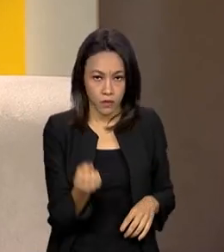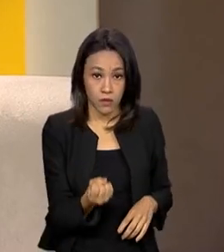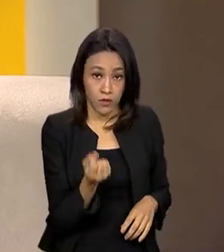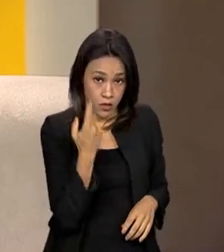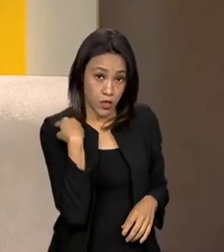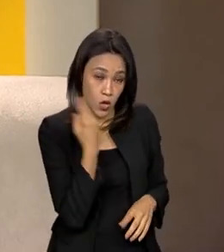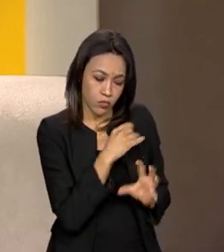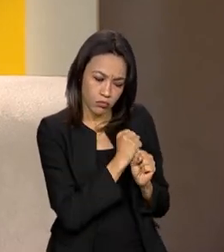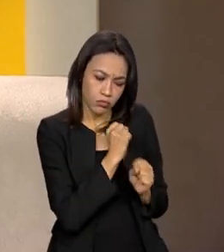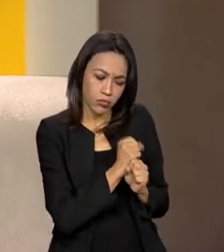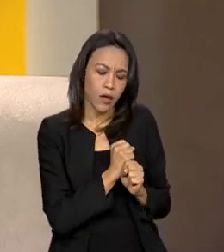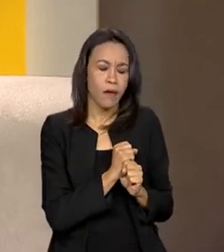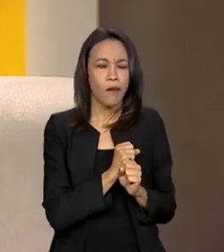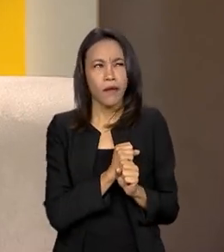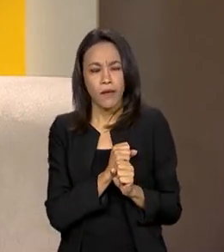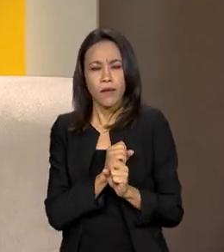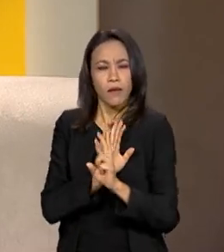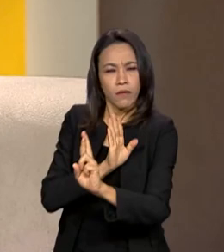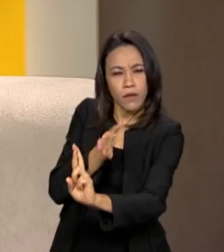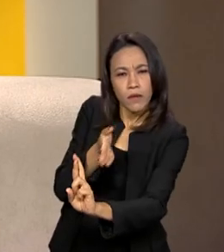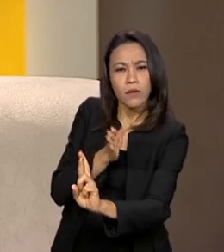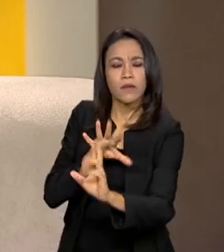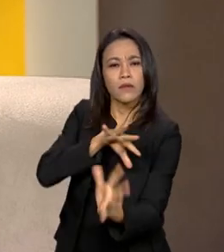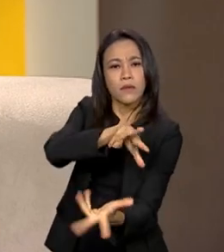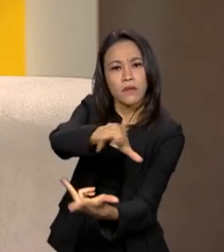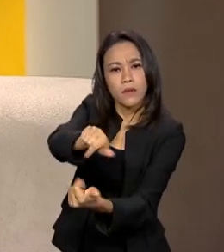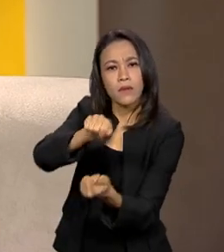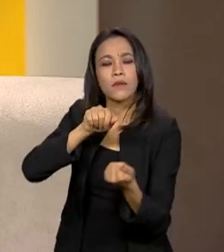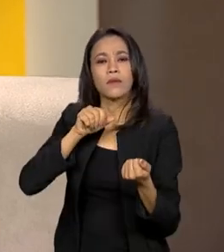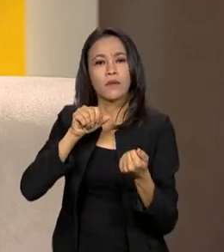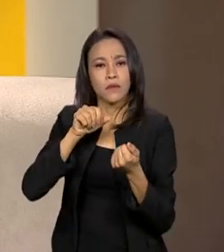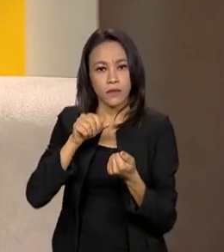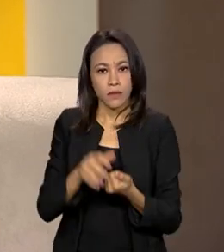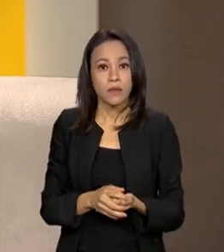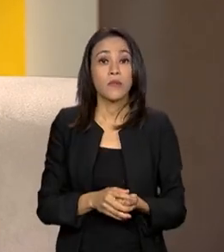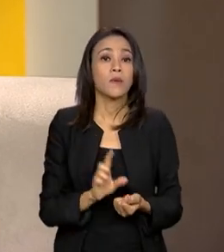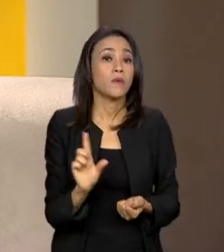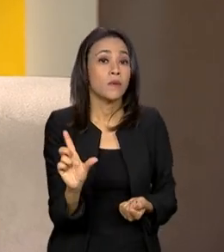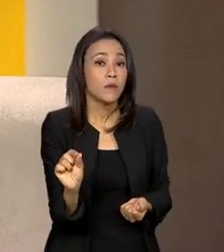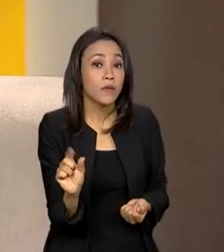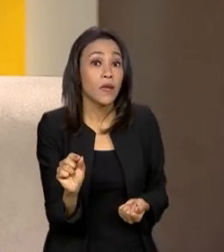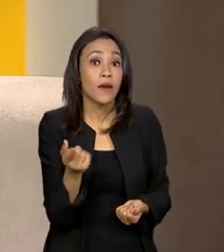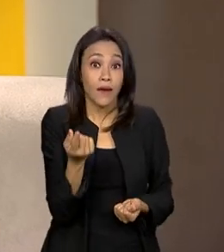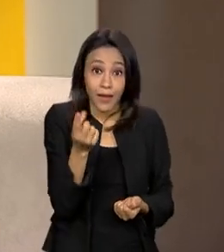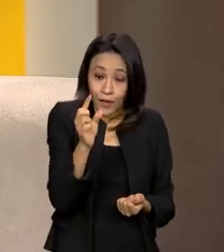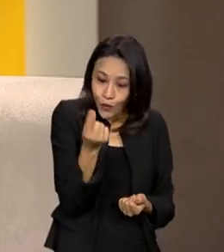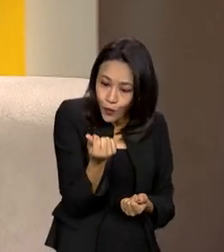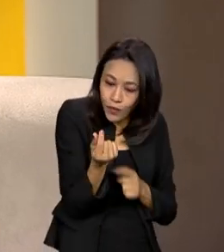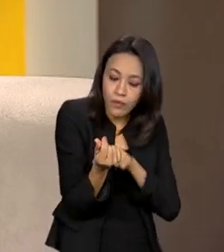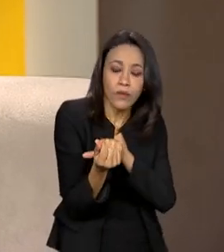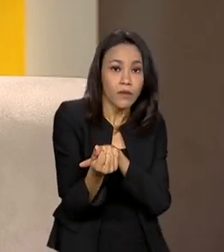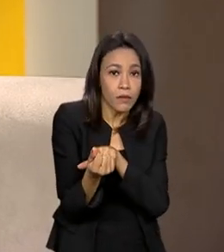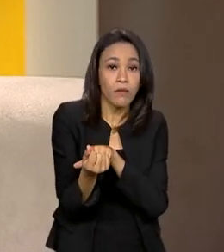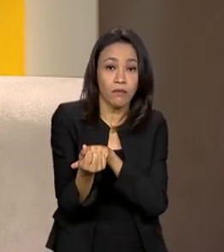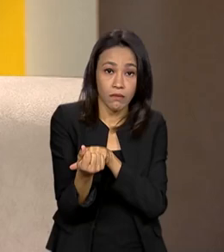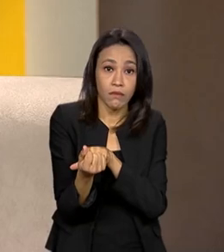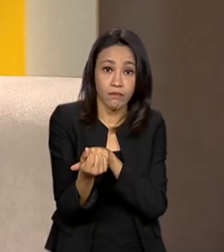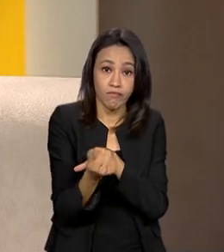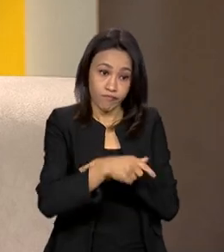baseado em referências internacionais, modelos internacionais, que é o impacto financeiro do cidadão